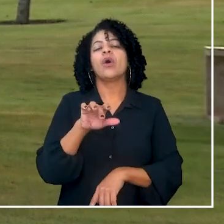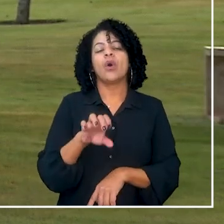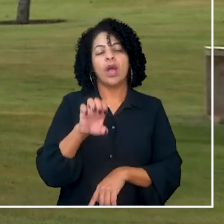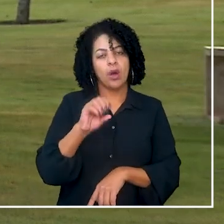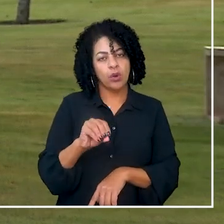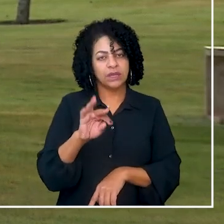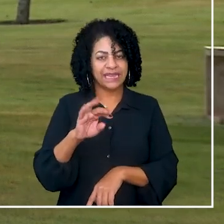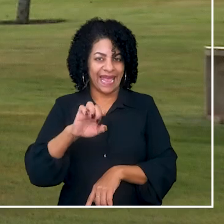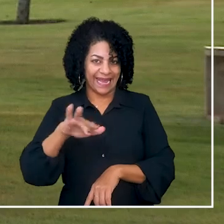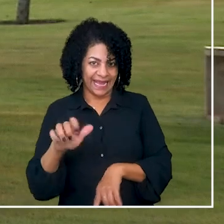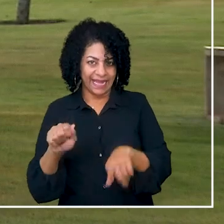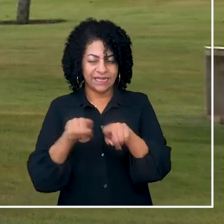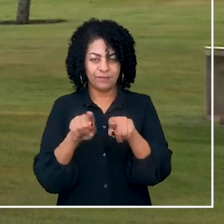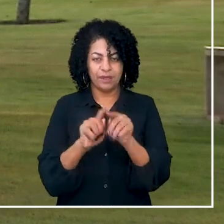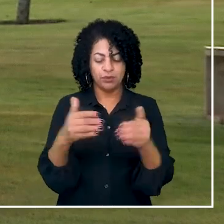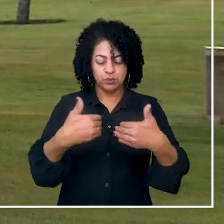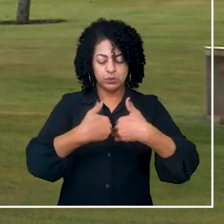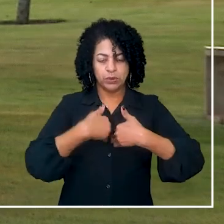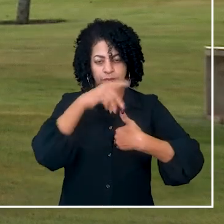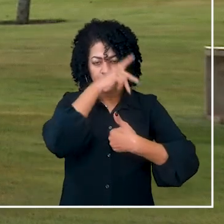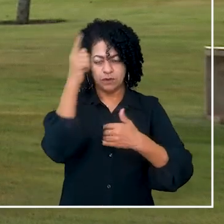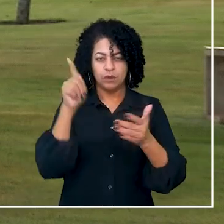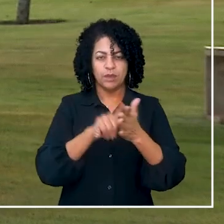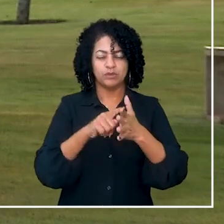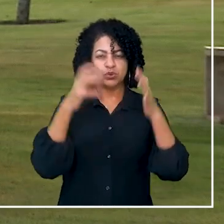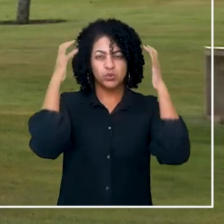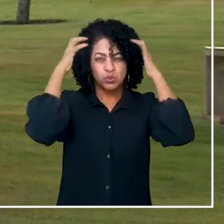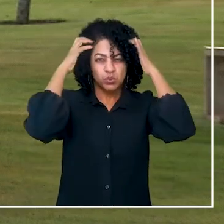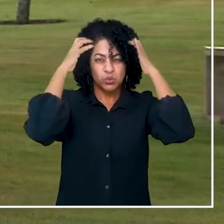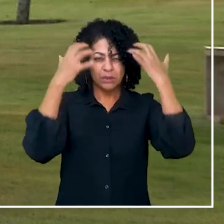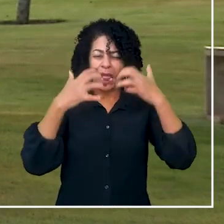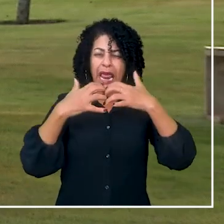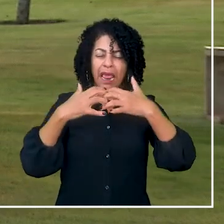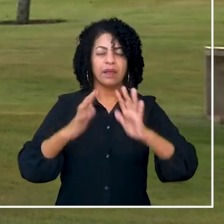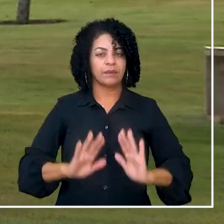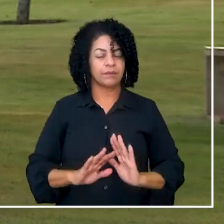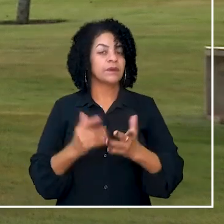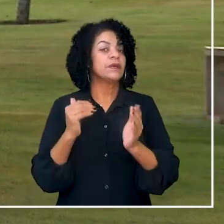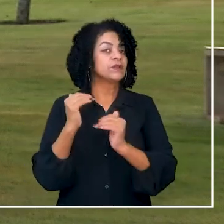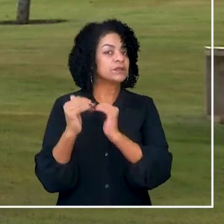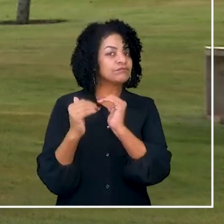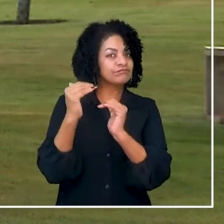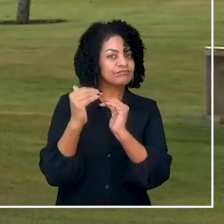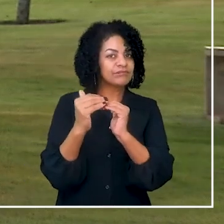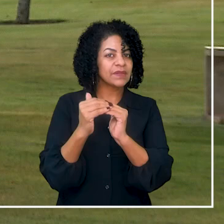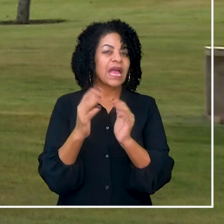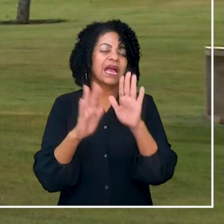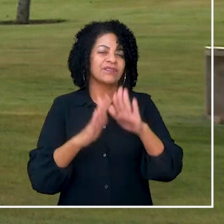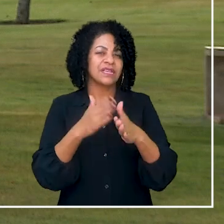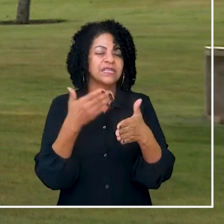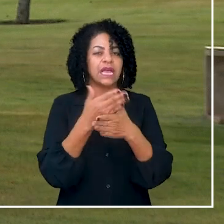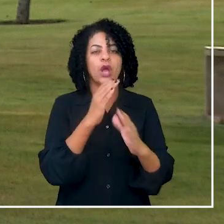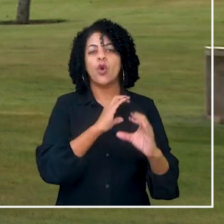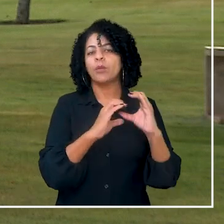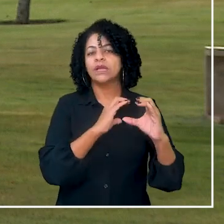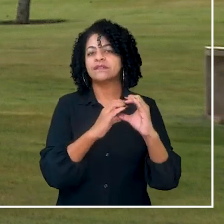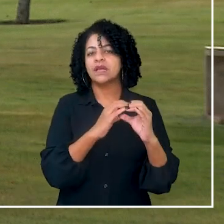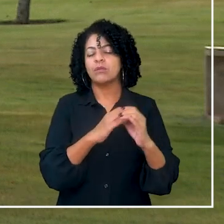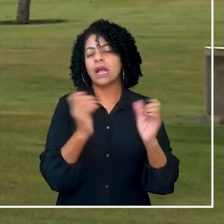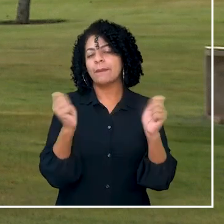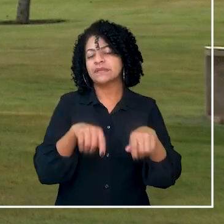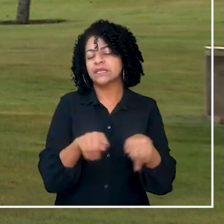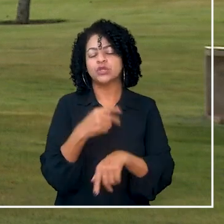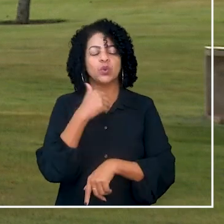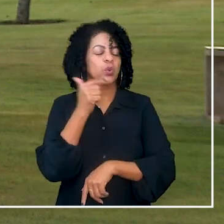Transtorno do Espectro Autista, é uma alteração das funções do neurodesenvolvimento. Ele pode interferir na capacidade de